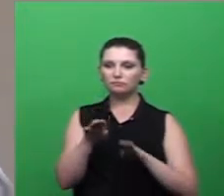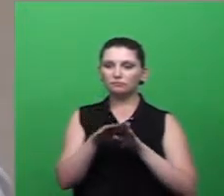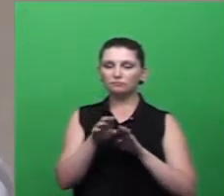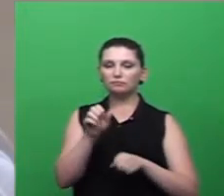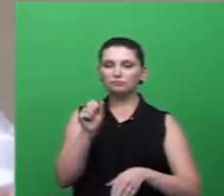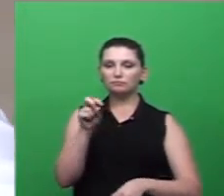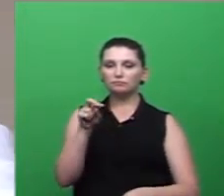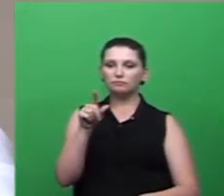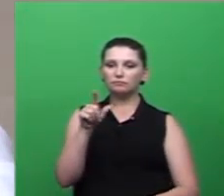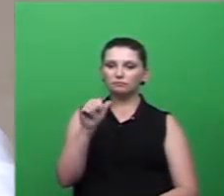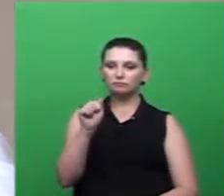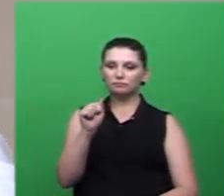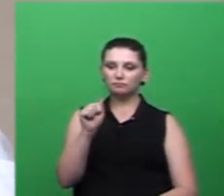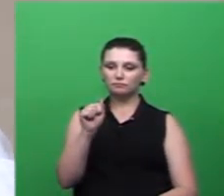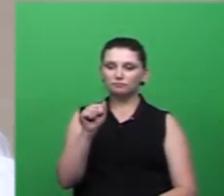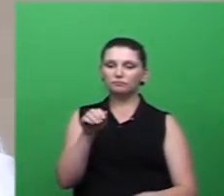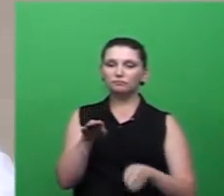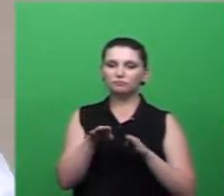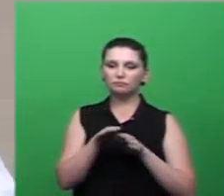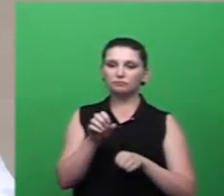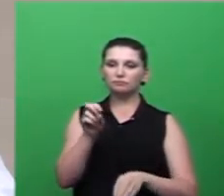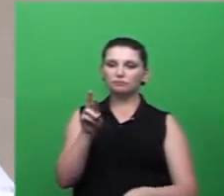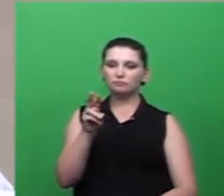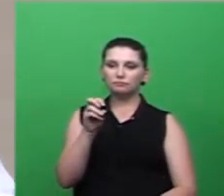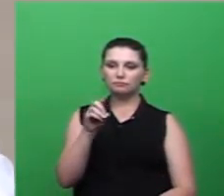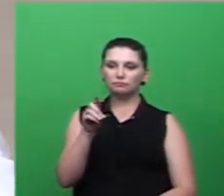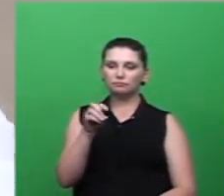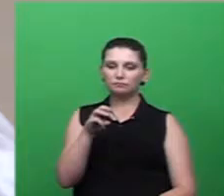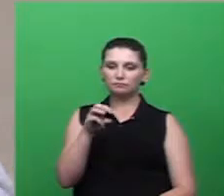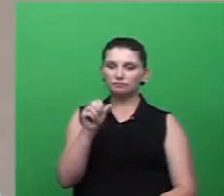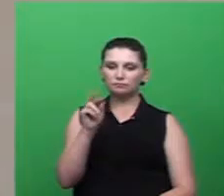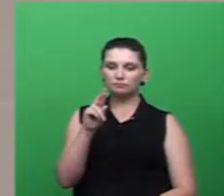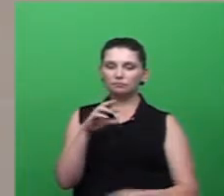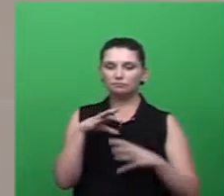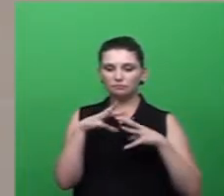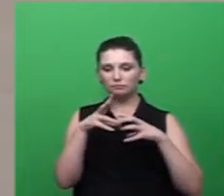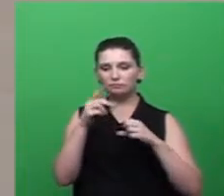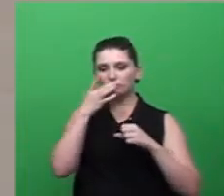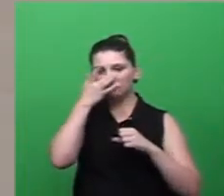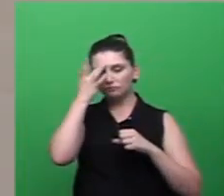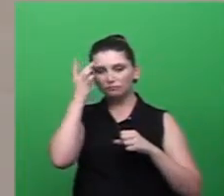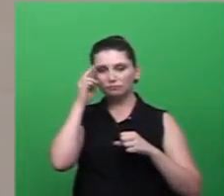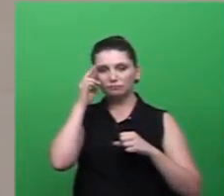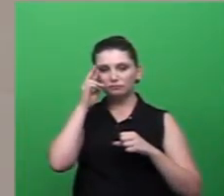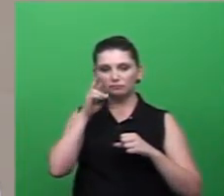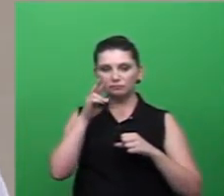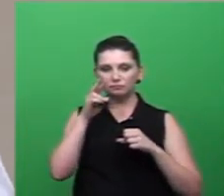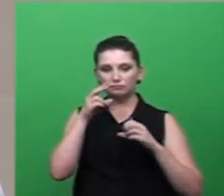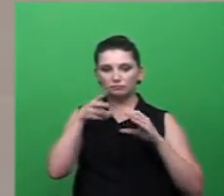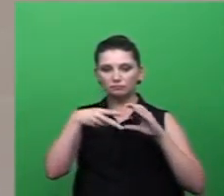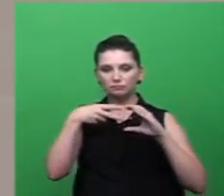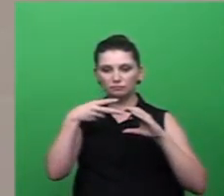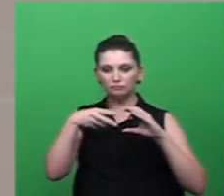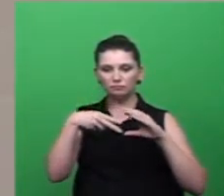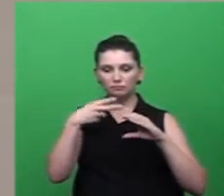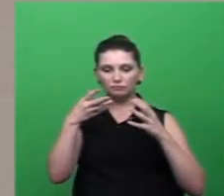cumprimentar também os demais que nos acompanham nessa noite nessa sessão senhor presidente